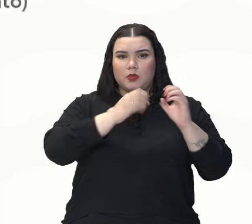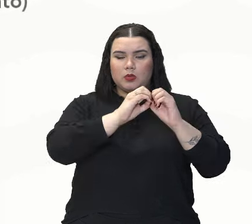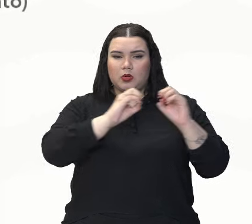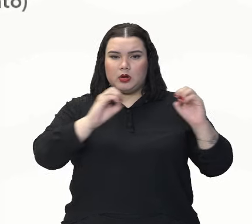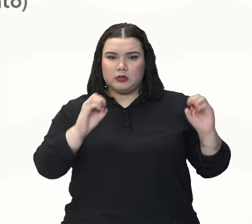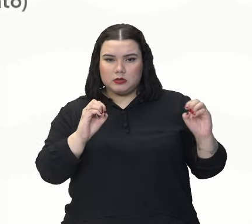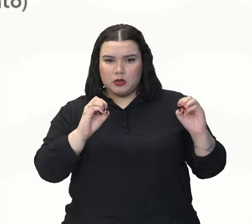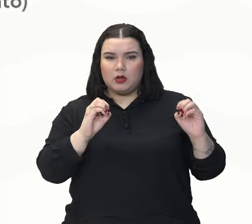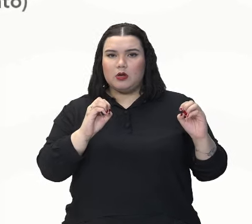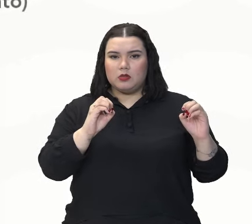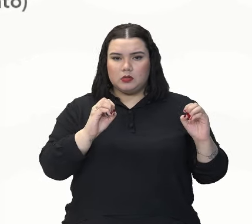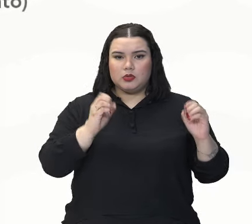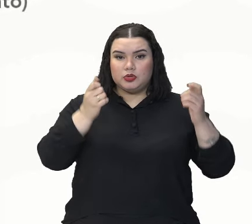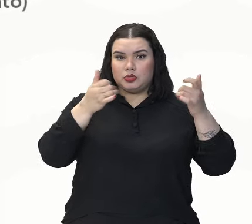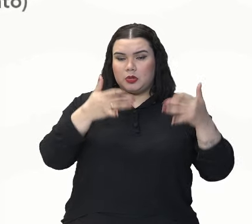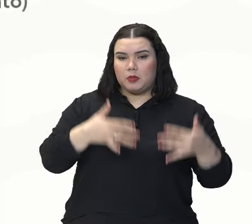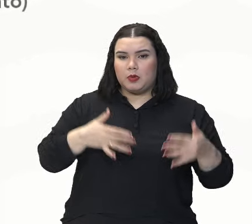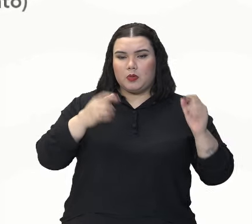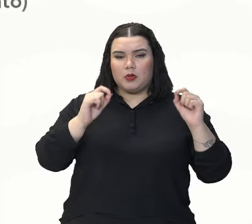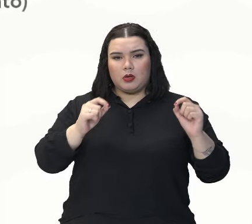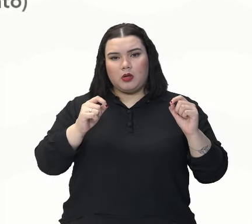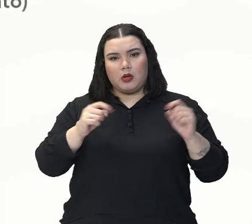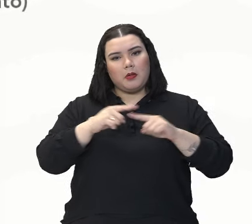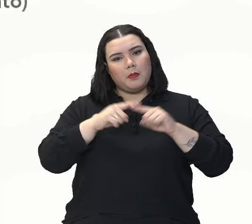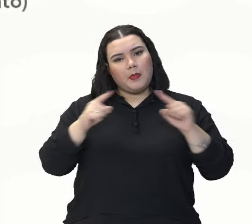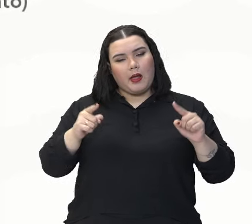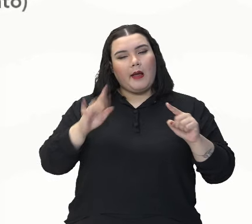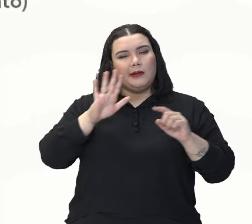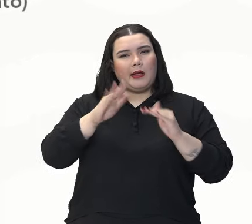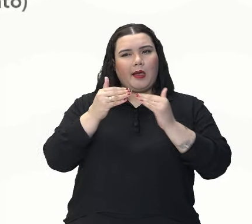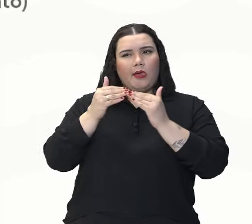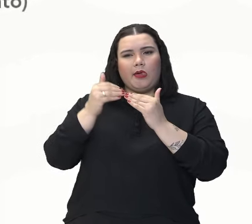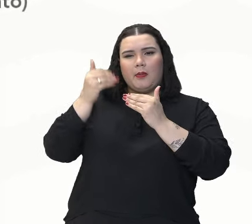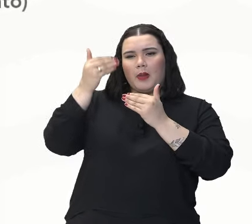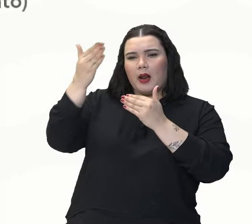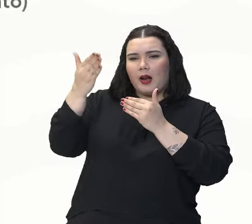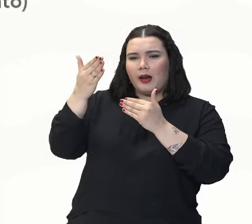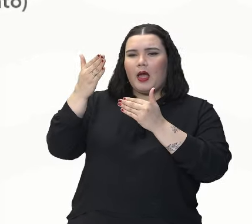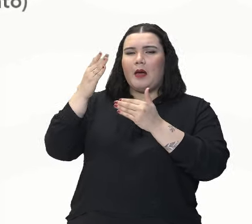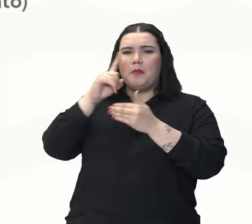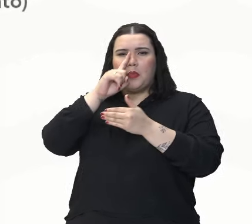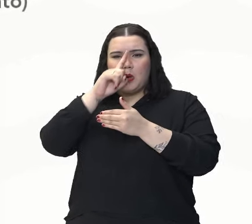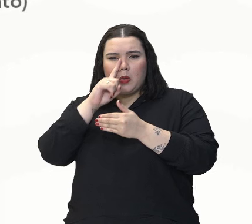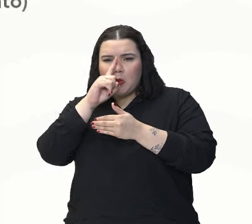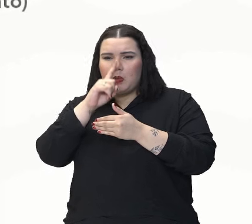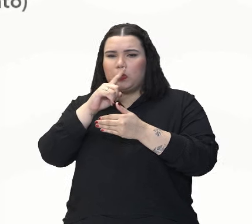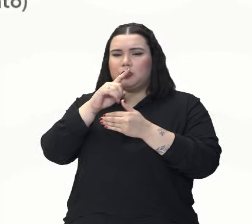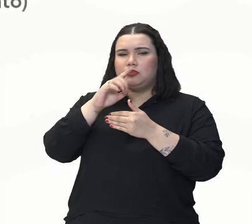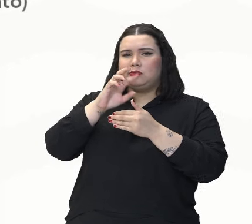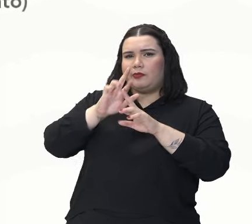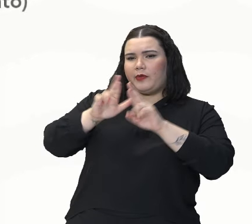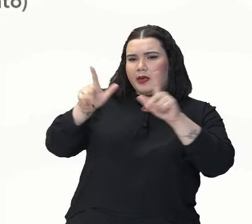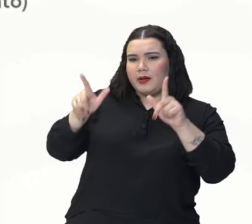contradizendo, mas para cá, na planície, tinha plantas e animais. Em um